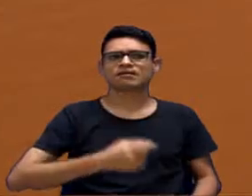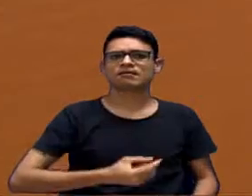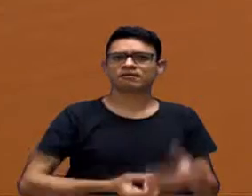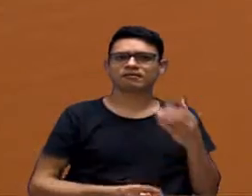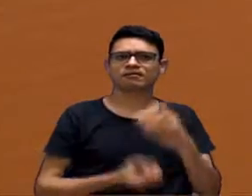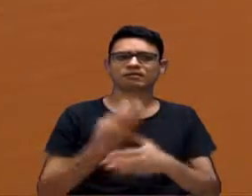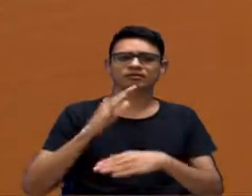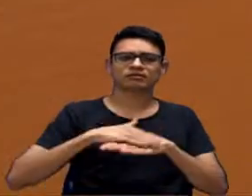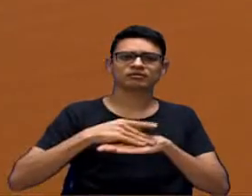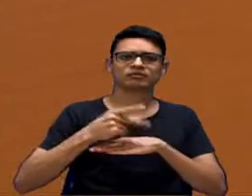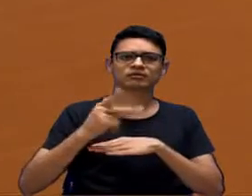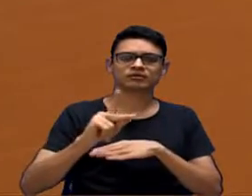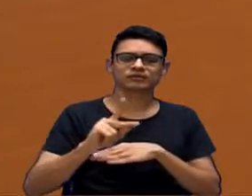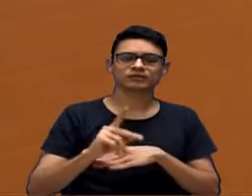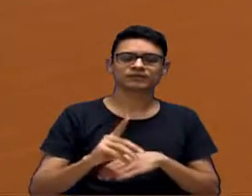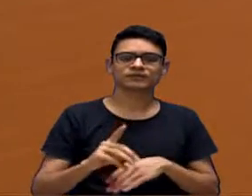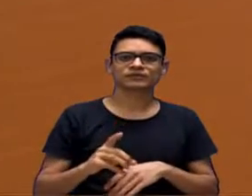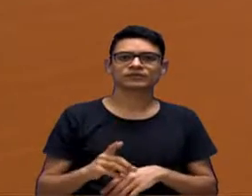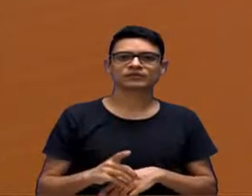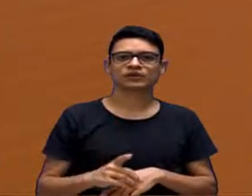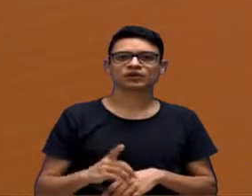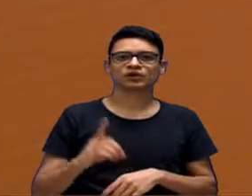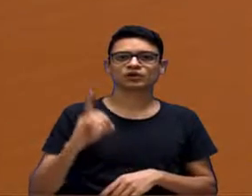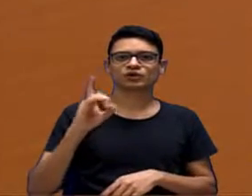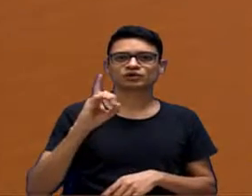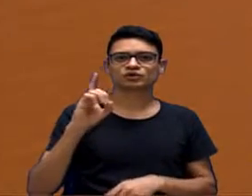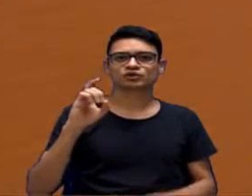Vamos colaborar um aqui. Vereador Dila, tem a palavra.